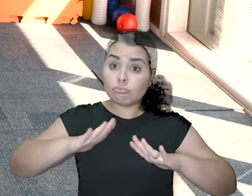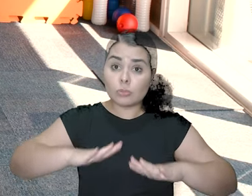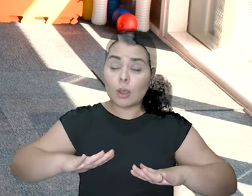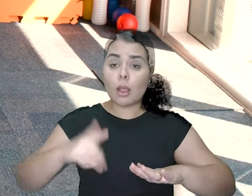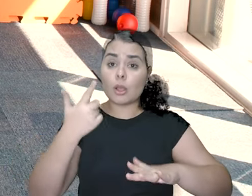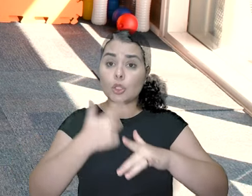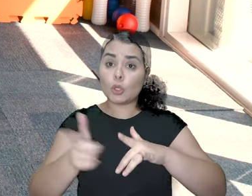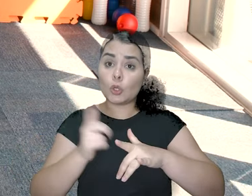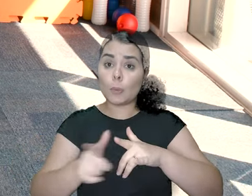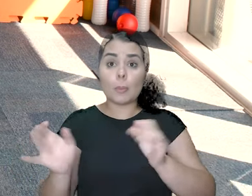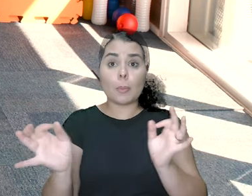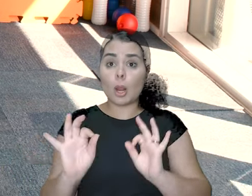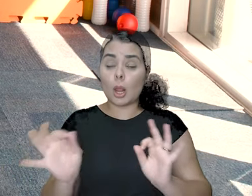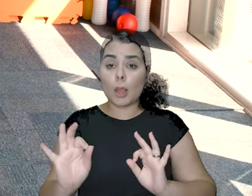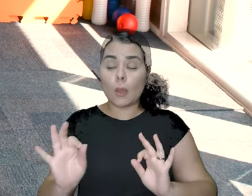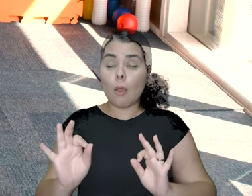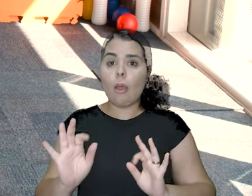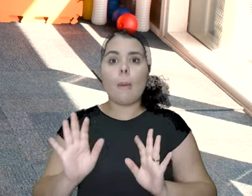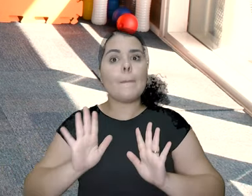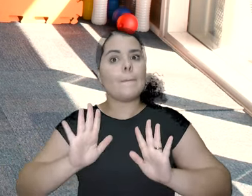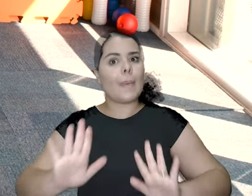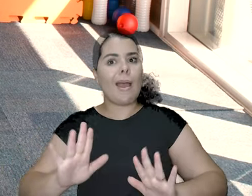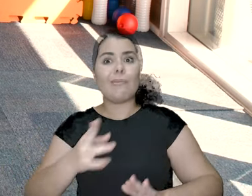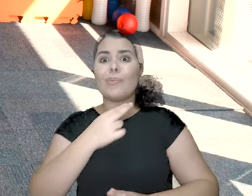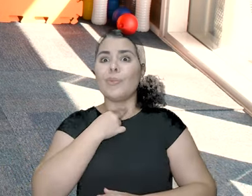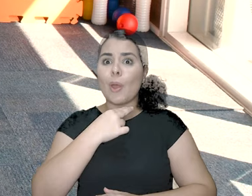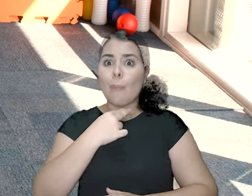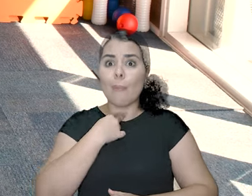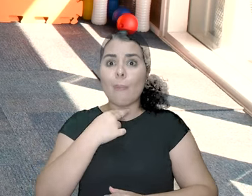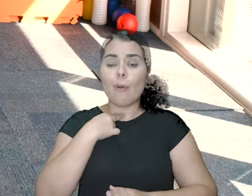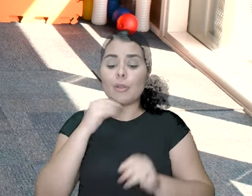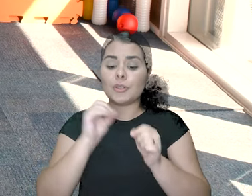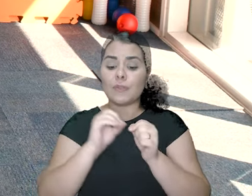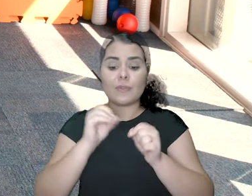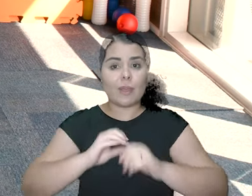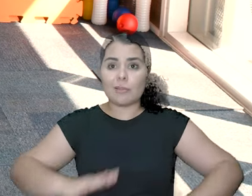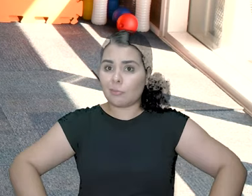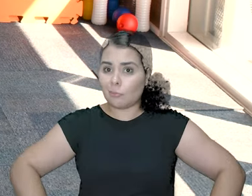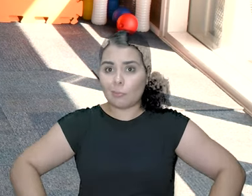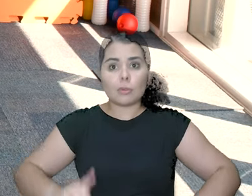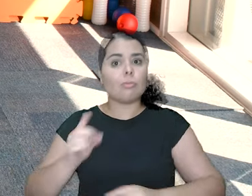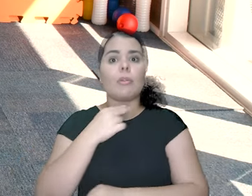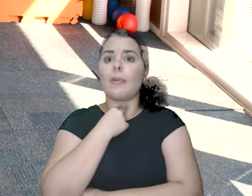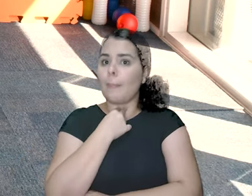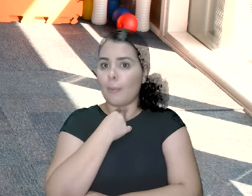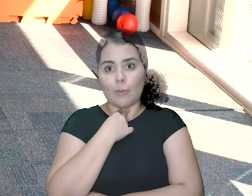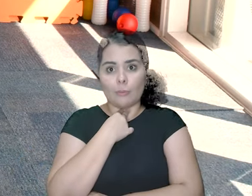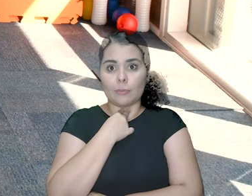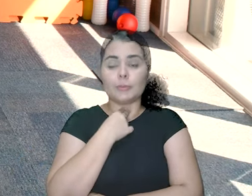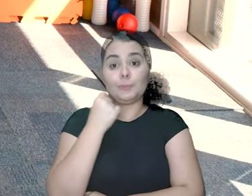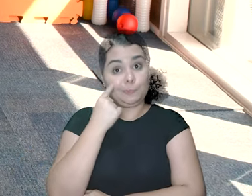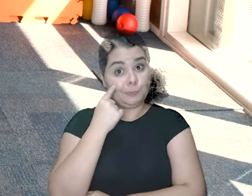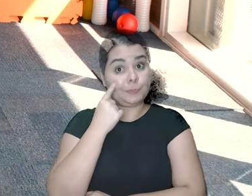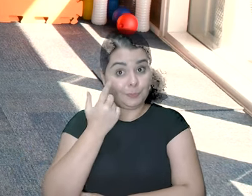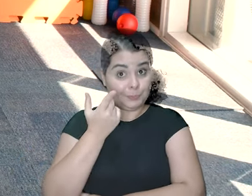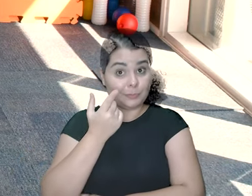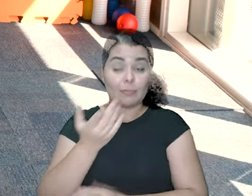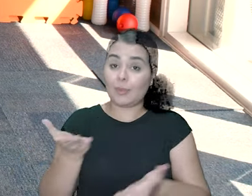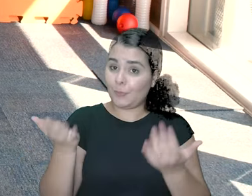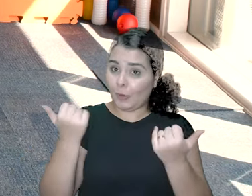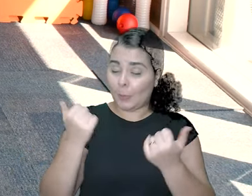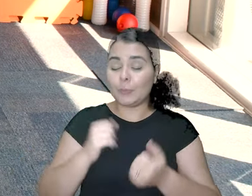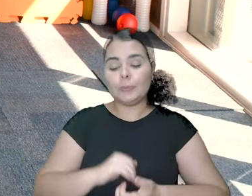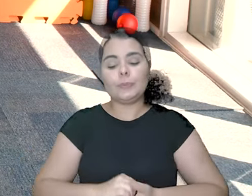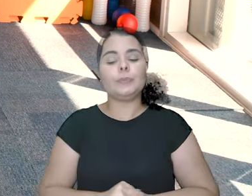devagar. Não tem problema. Só não pode pôr a mão aqui. Assim não pode fazer.